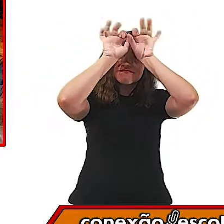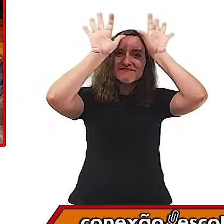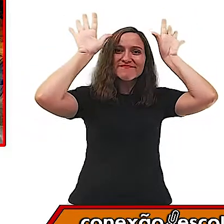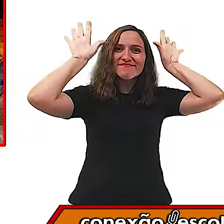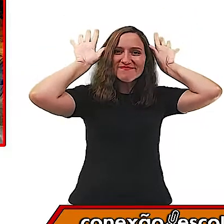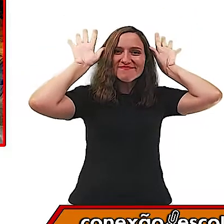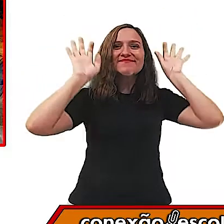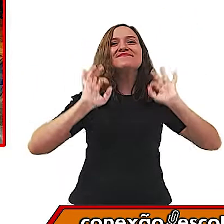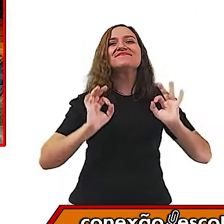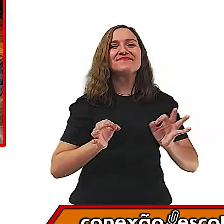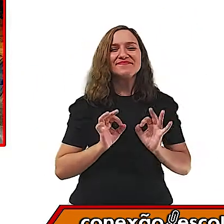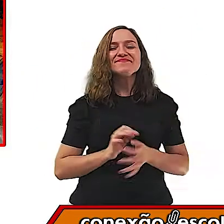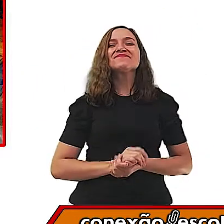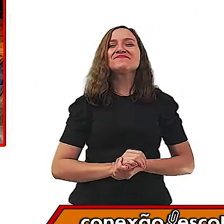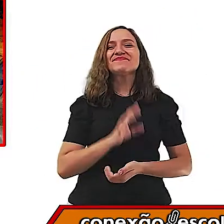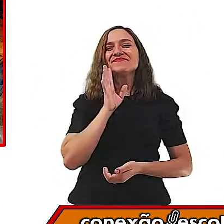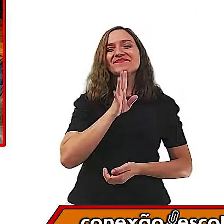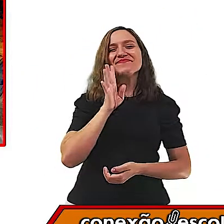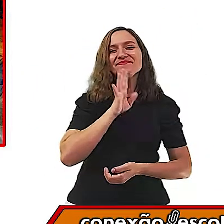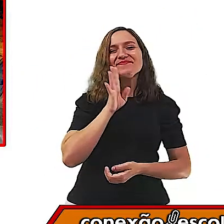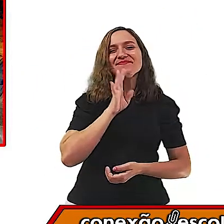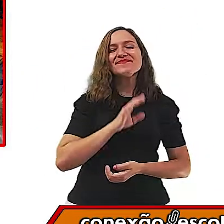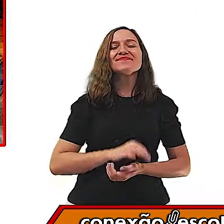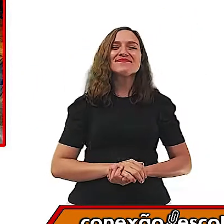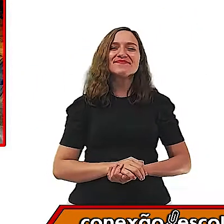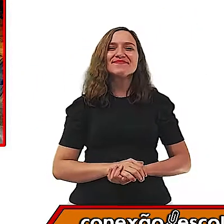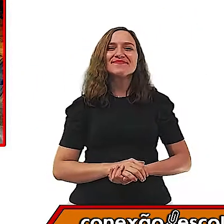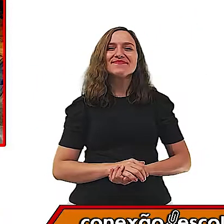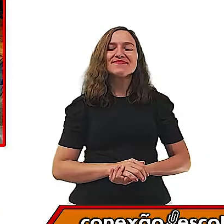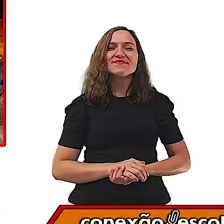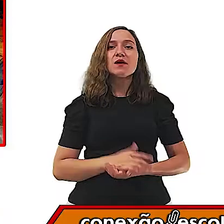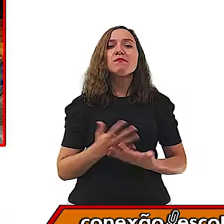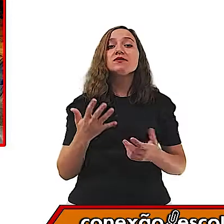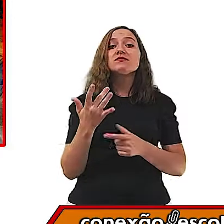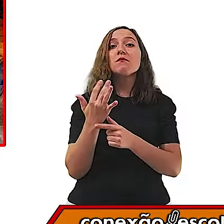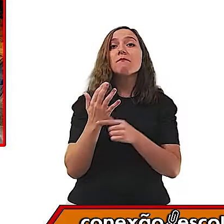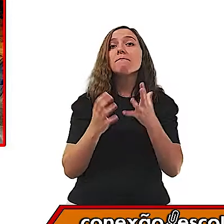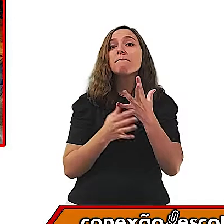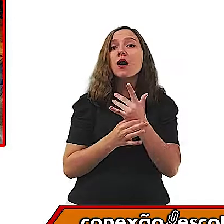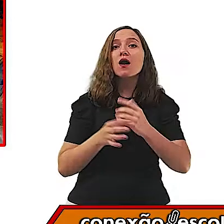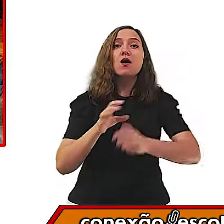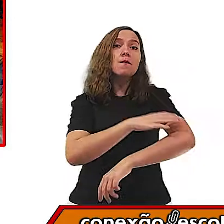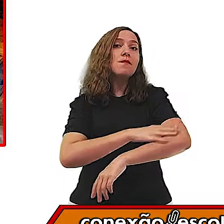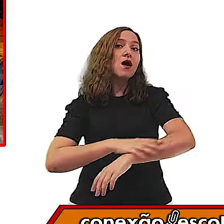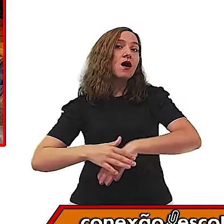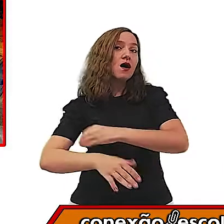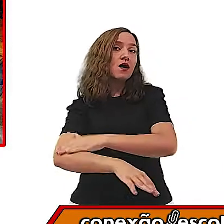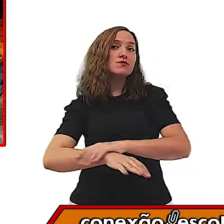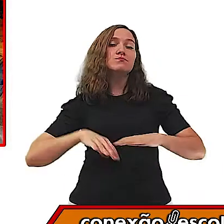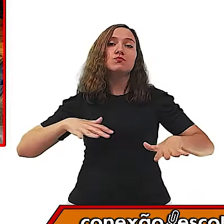Olha só, que bacana. Que jeito que estão as mãos e os braços?